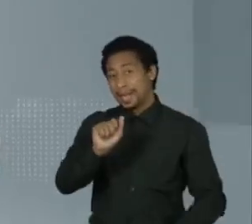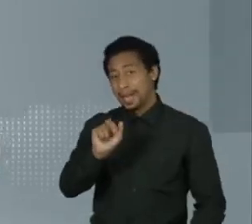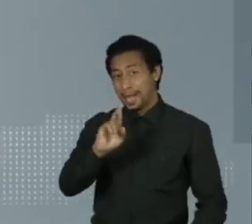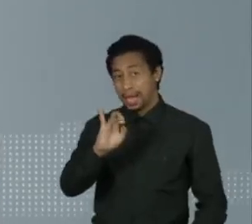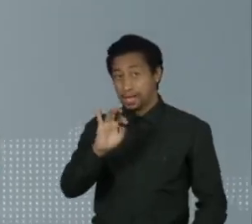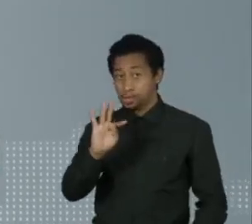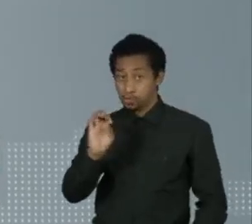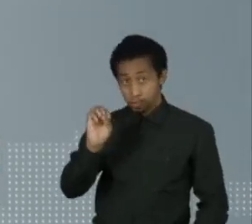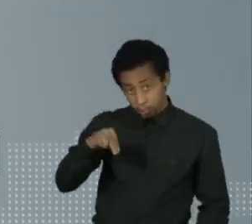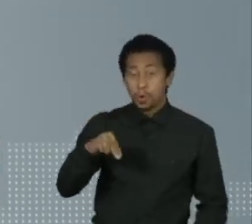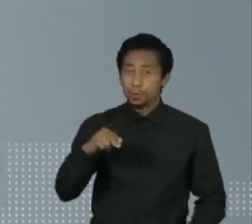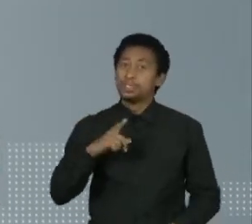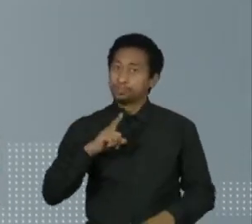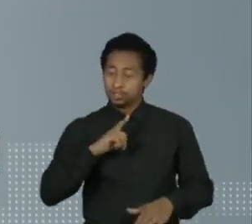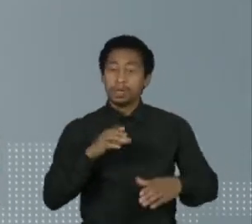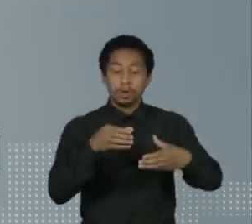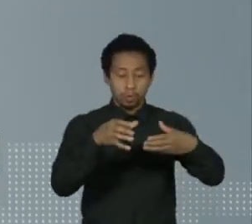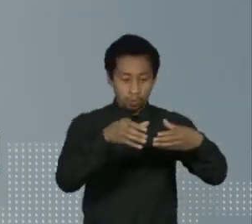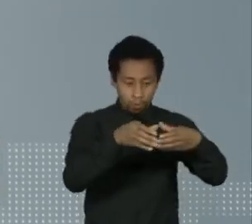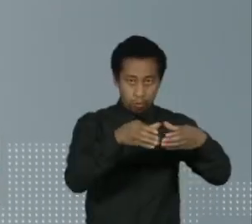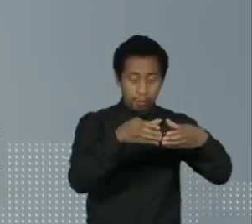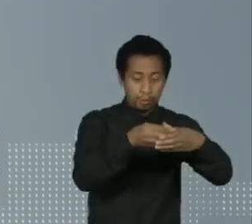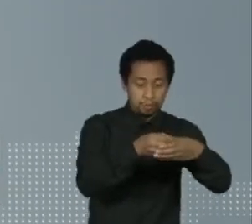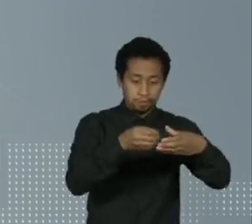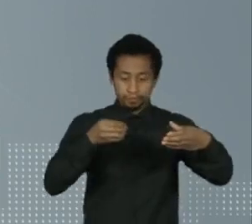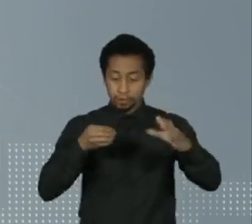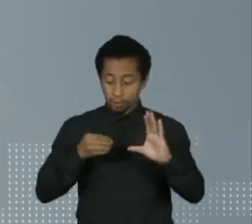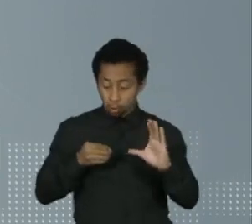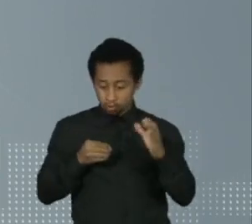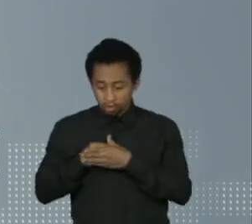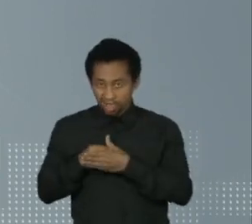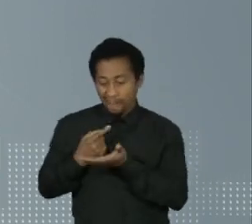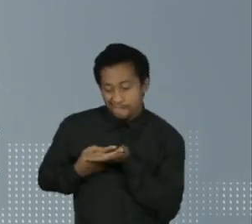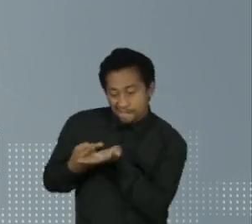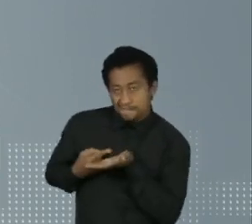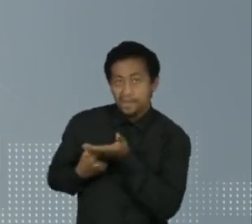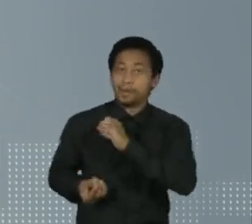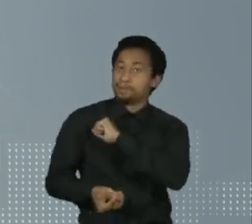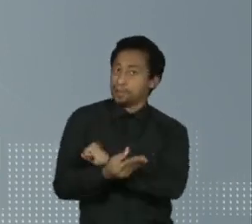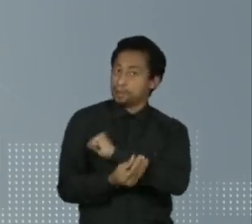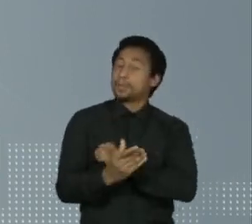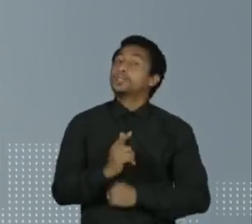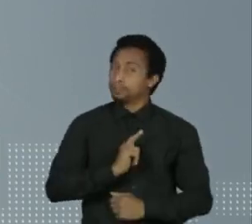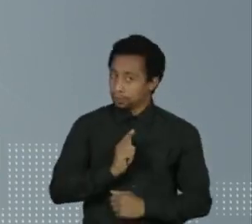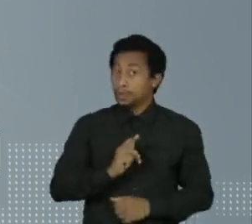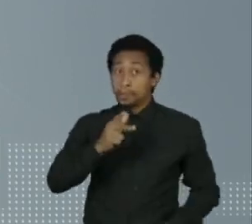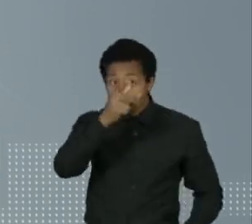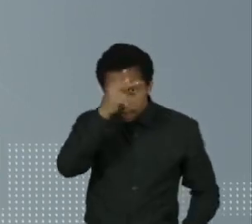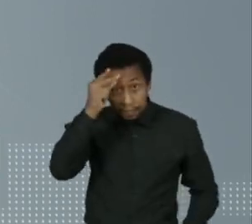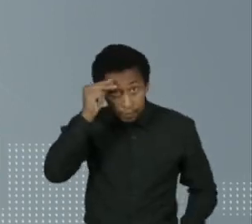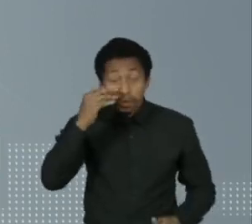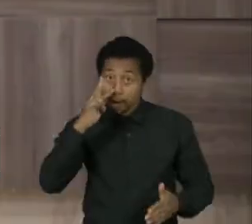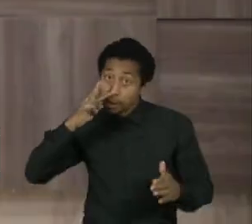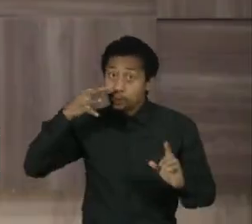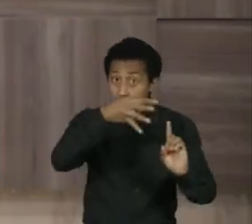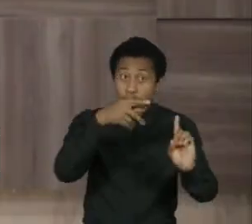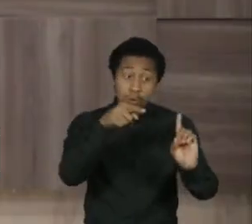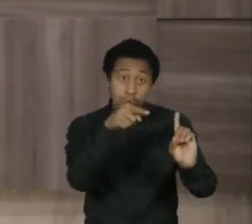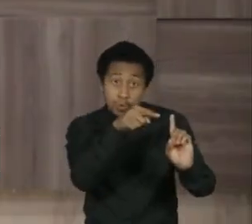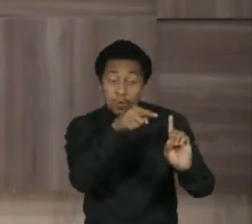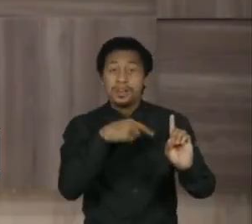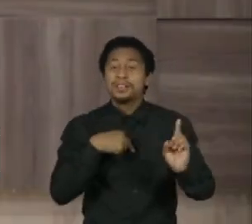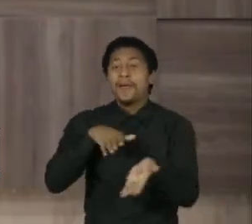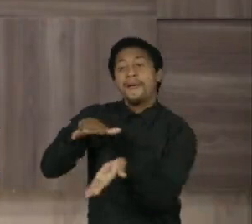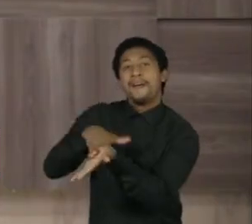dentro da pasta para facilitar as liberações. Os religiosos foram acusados por prefeitos de cobrar propina em dinheiro